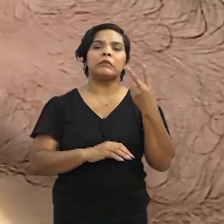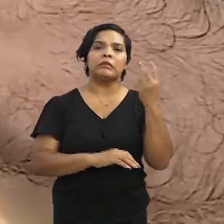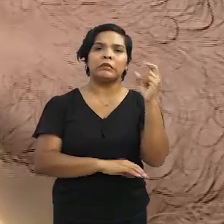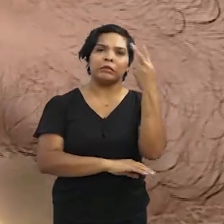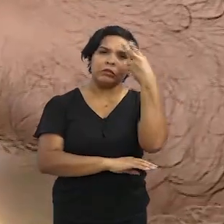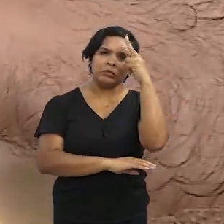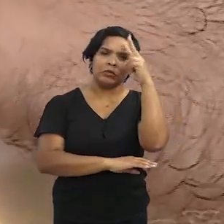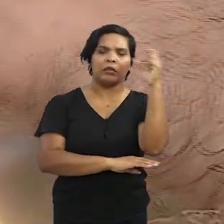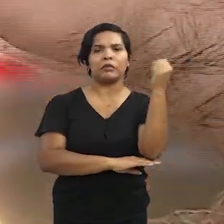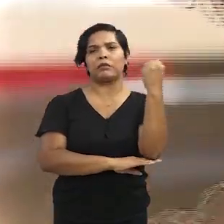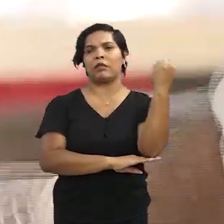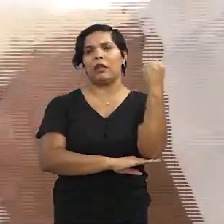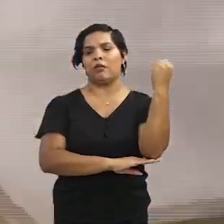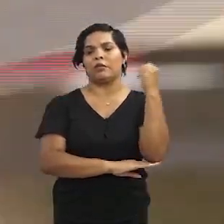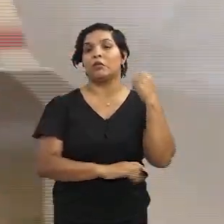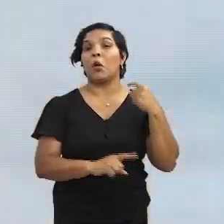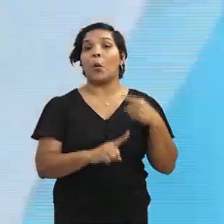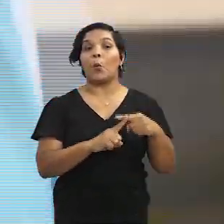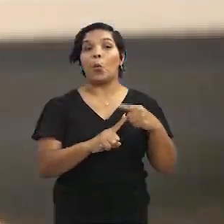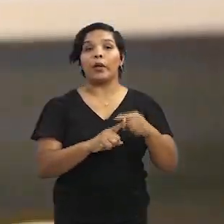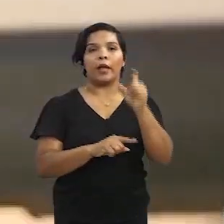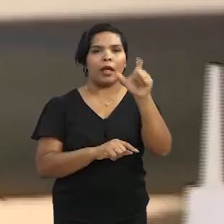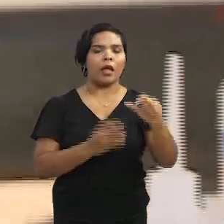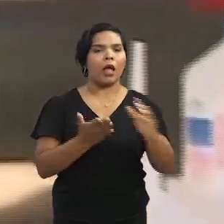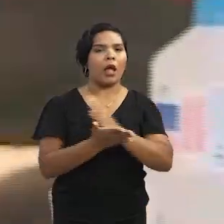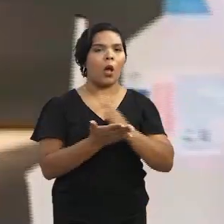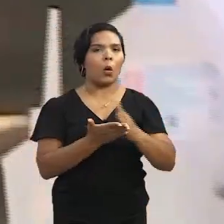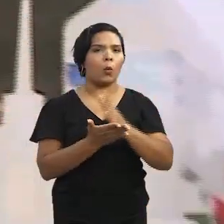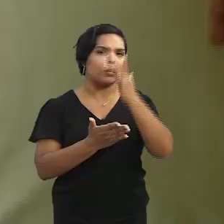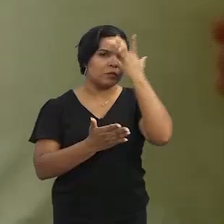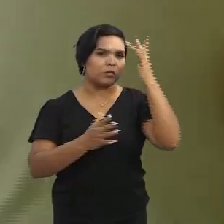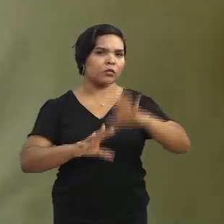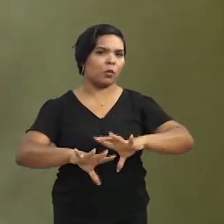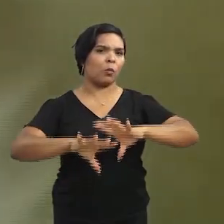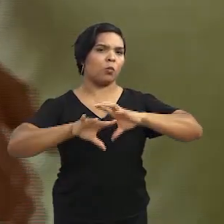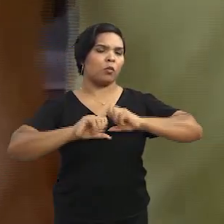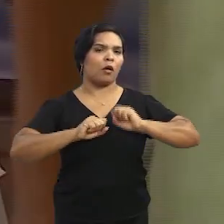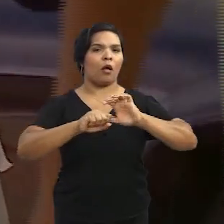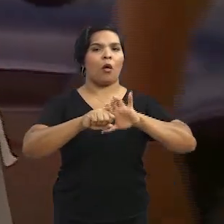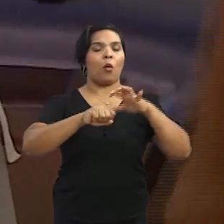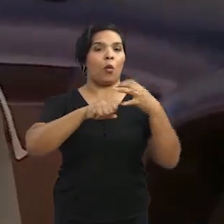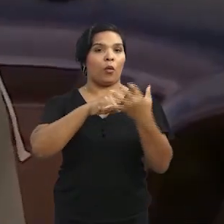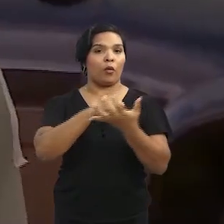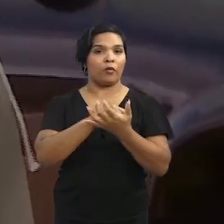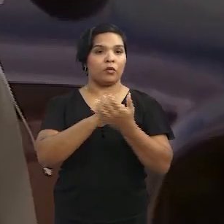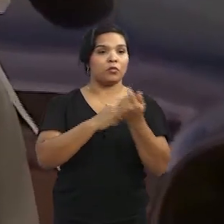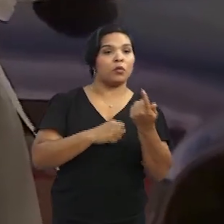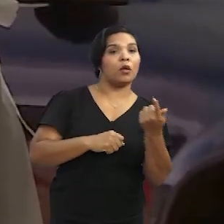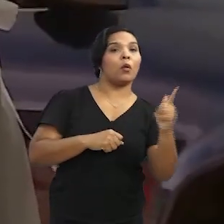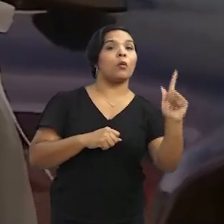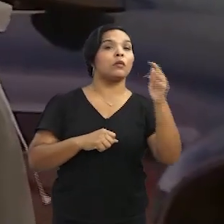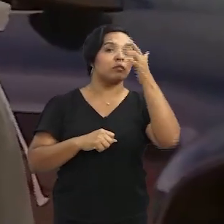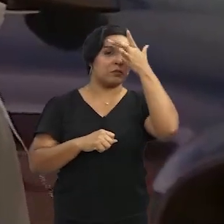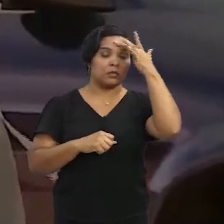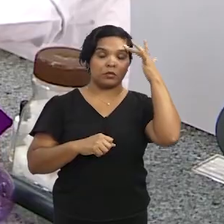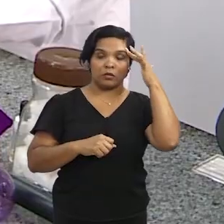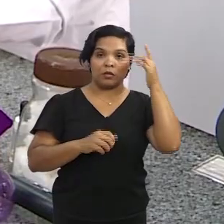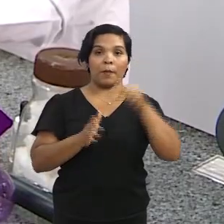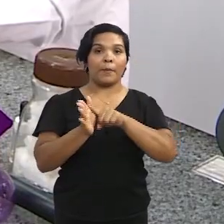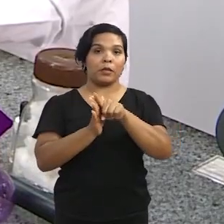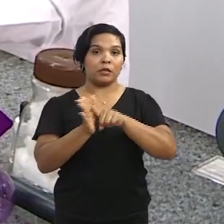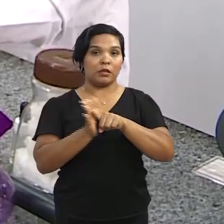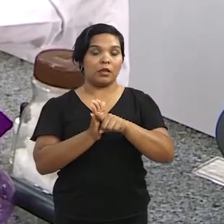Para buscar respostas sobre o porquê de algumas pessoas serem mais suscetíveis ao vírus da Covid-19 do que outras,